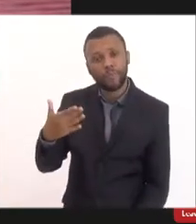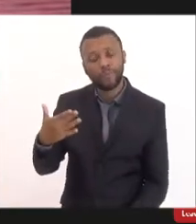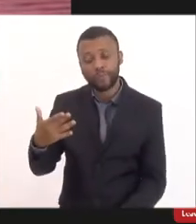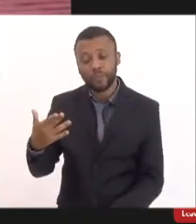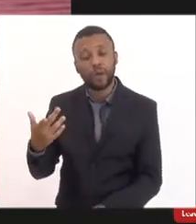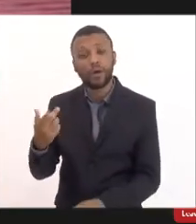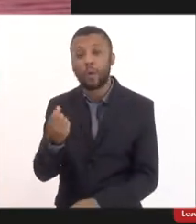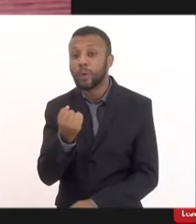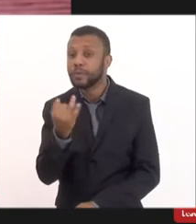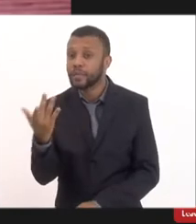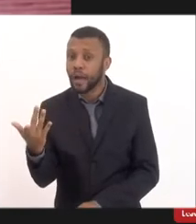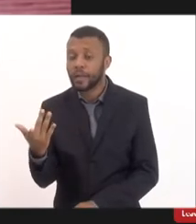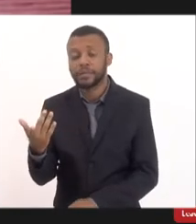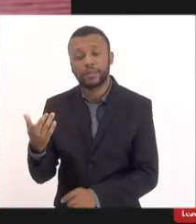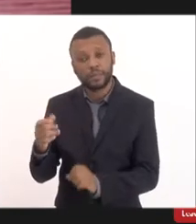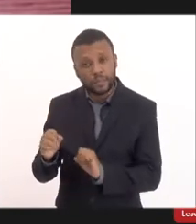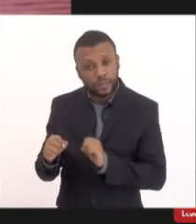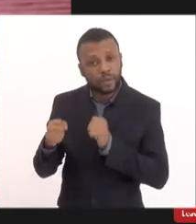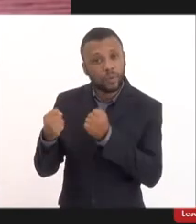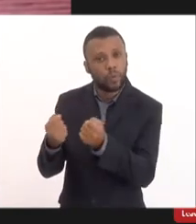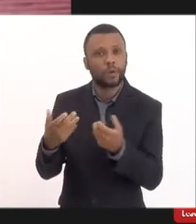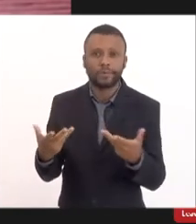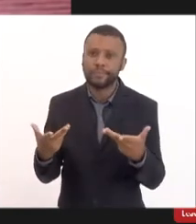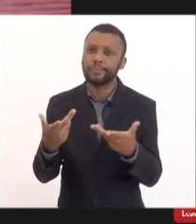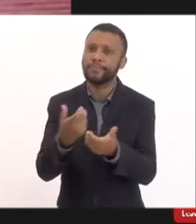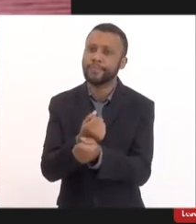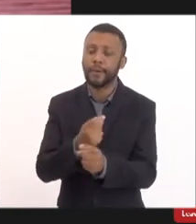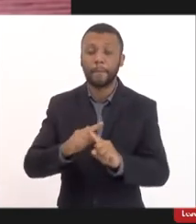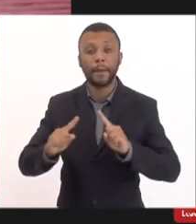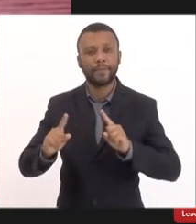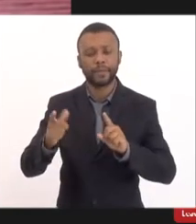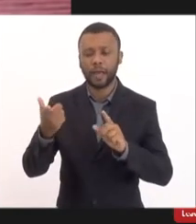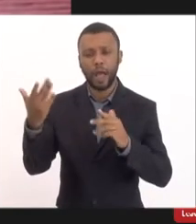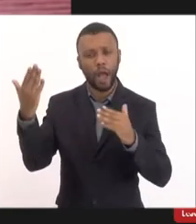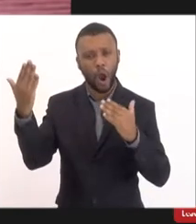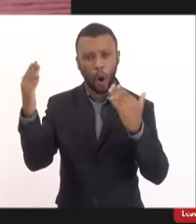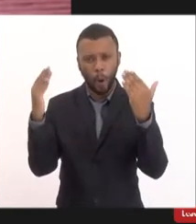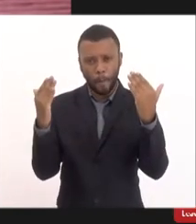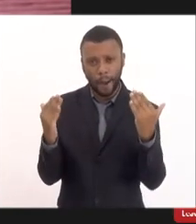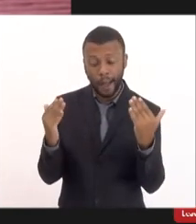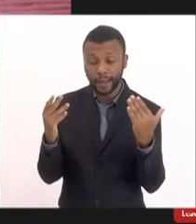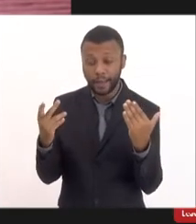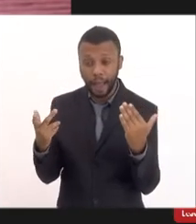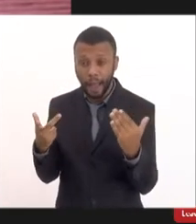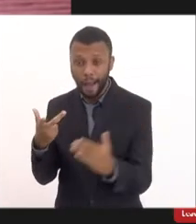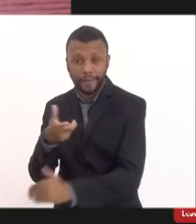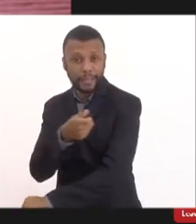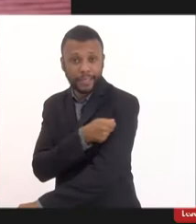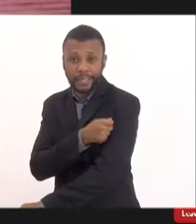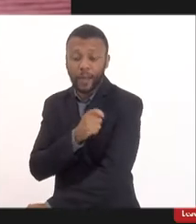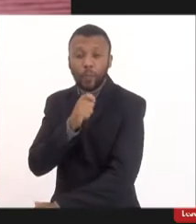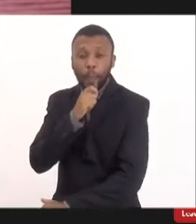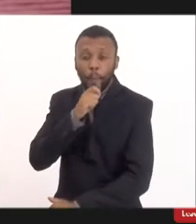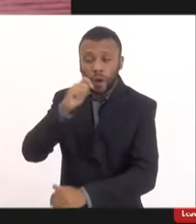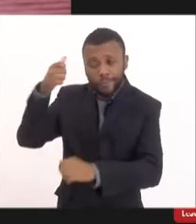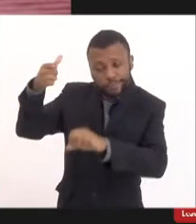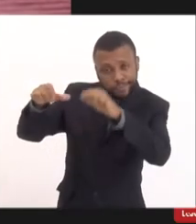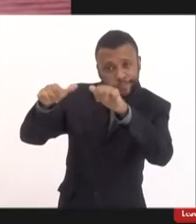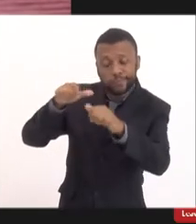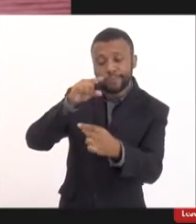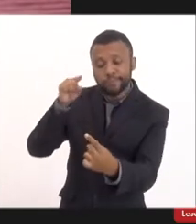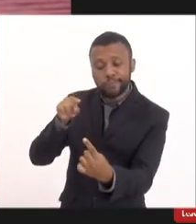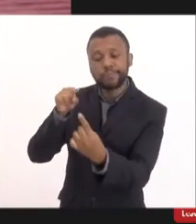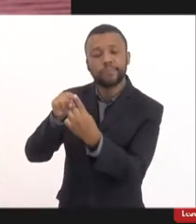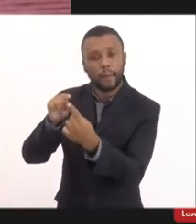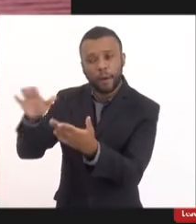eficazes então quando você pega na bota na balança que a vacina não foi avaliada para ser para a Omicron e que as